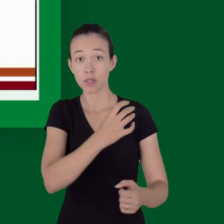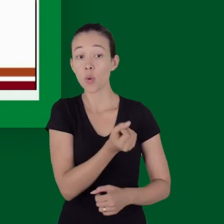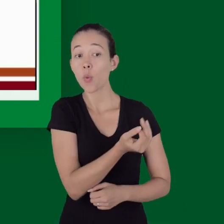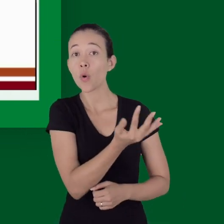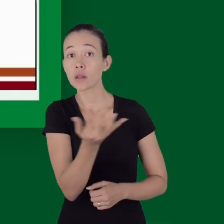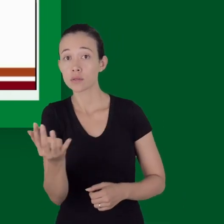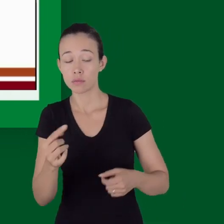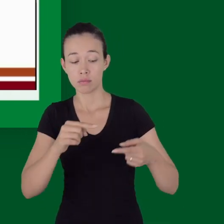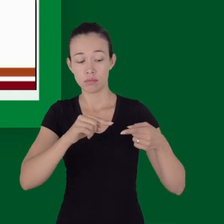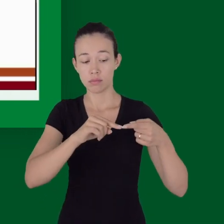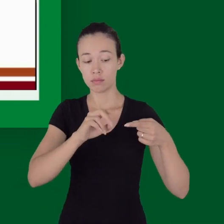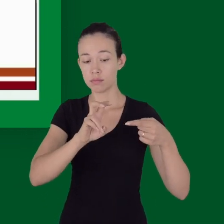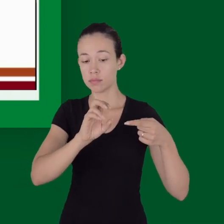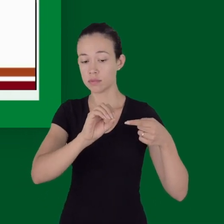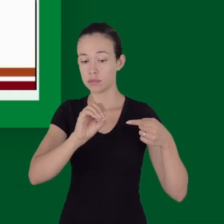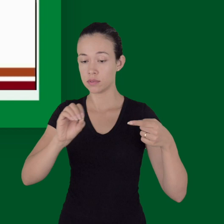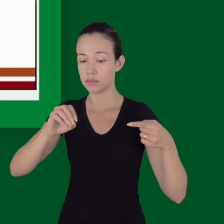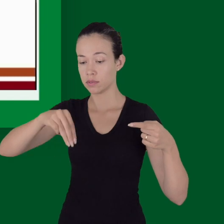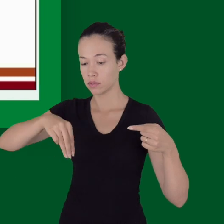reposição menor que 500 ml